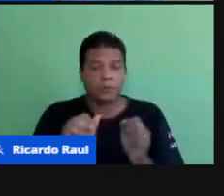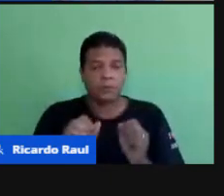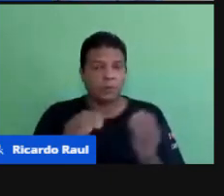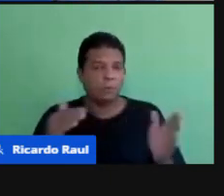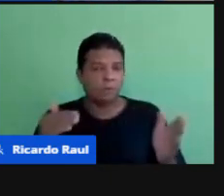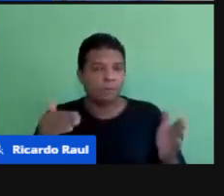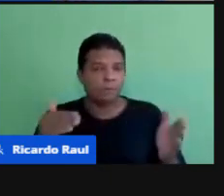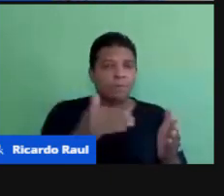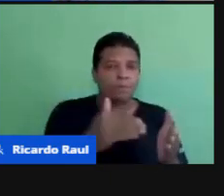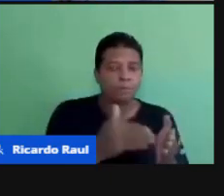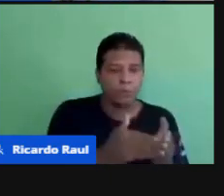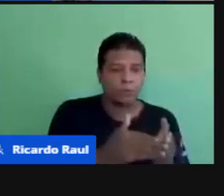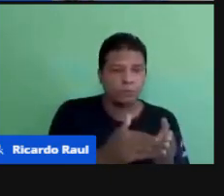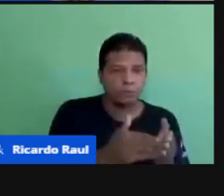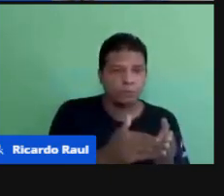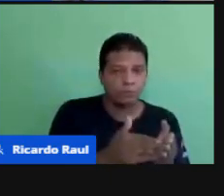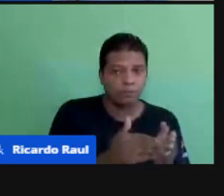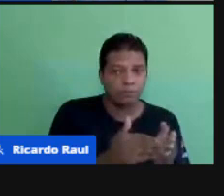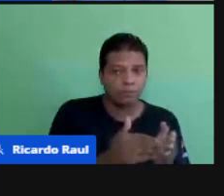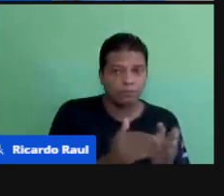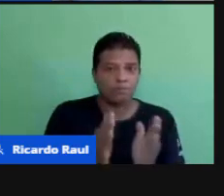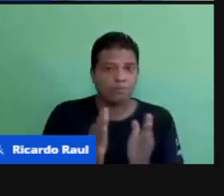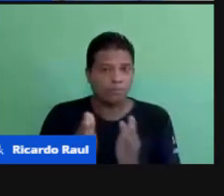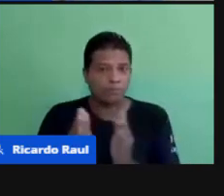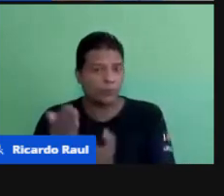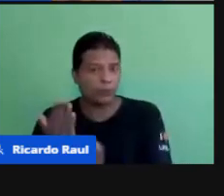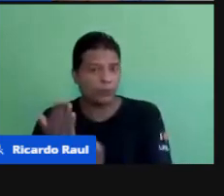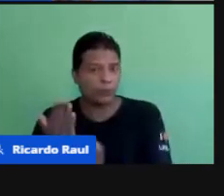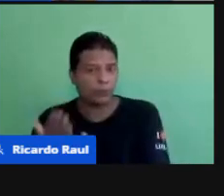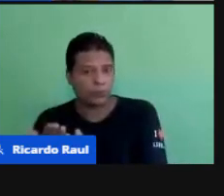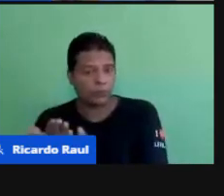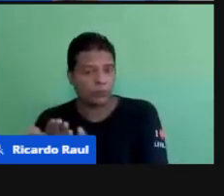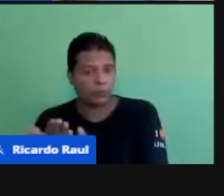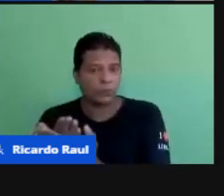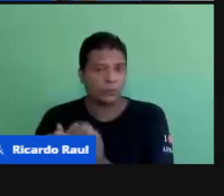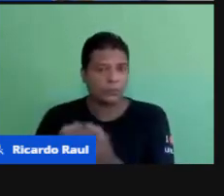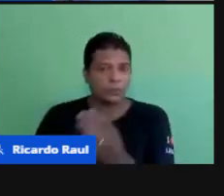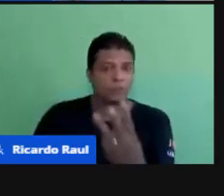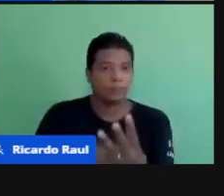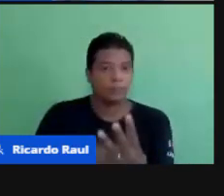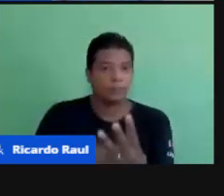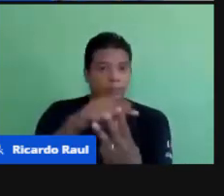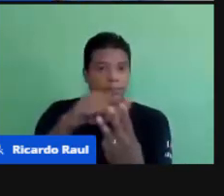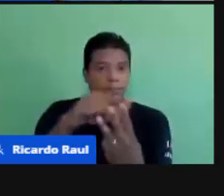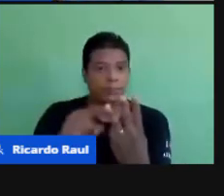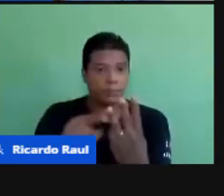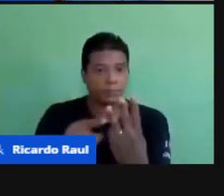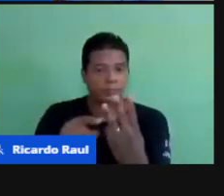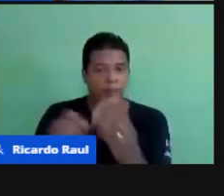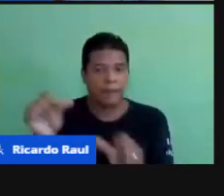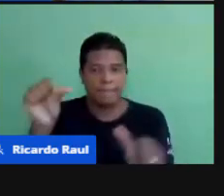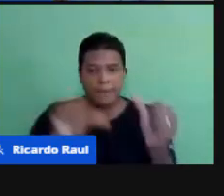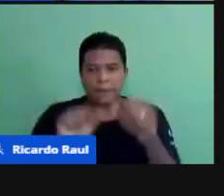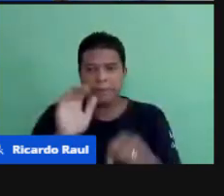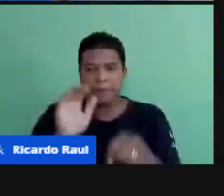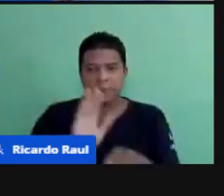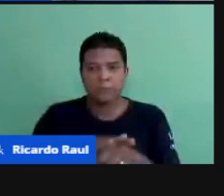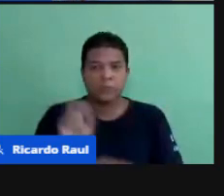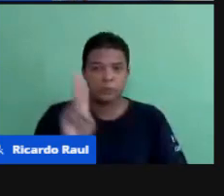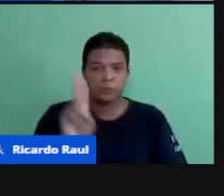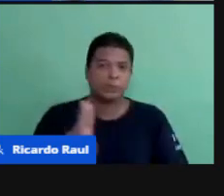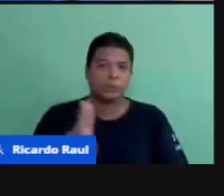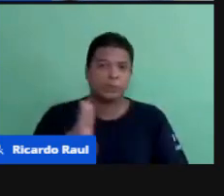final De cada ciclo De ensino E aí nós falamos Dos três tipos De avaliação Que são mais comuns Né?